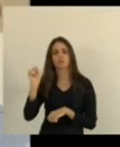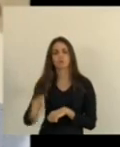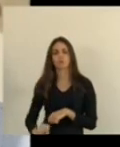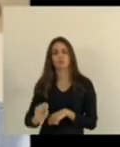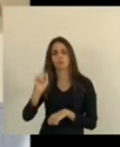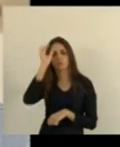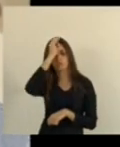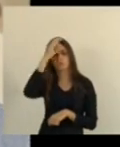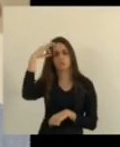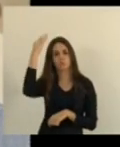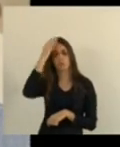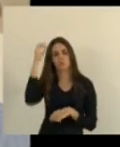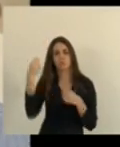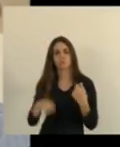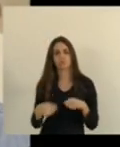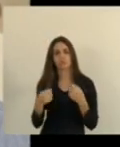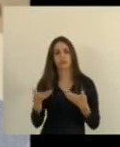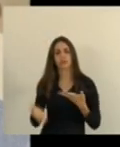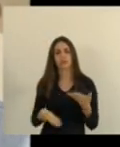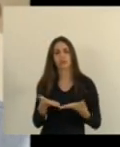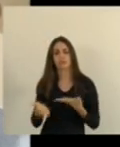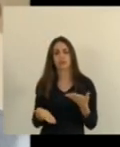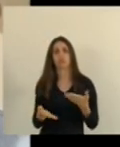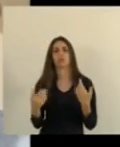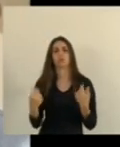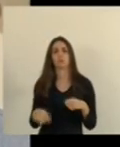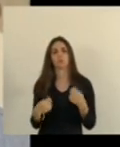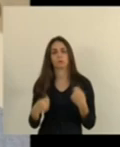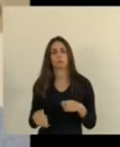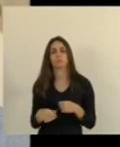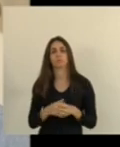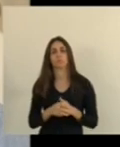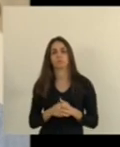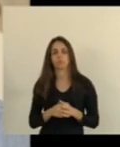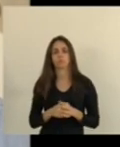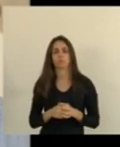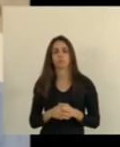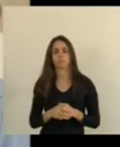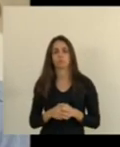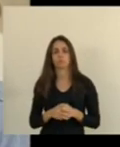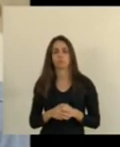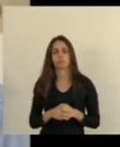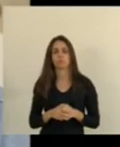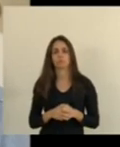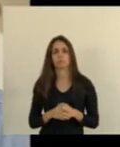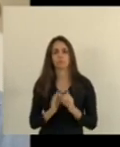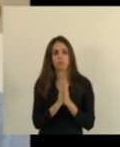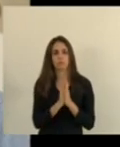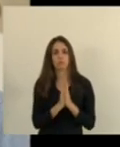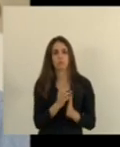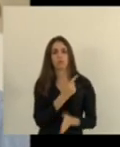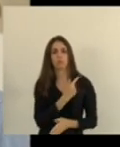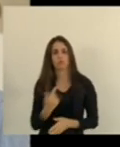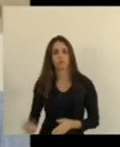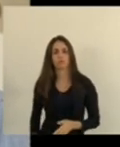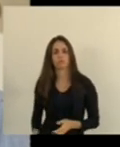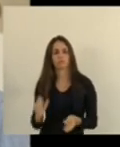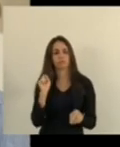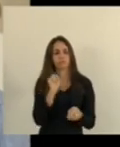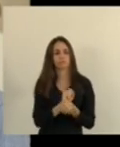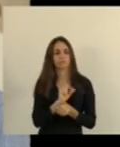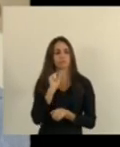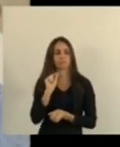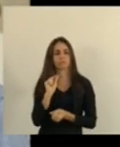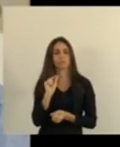que precisam ser tratados que precisam de especialização para um pouquinho governador dedique